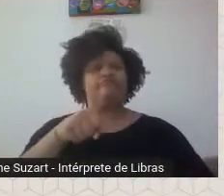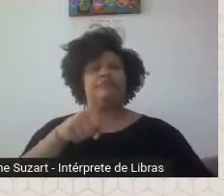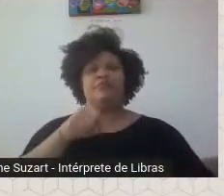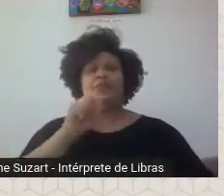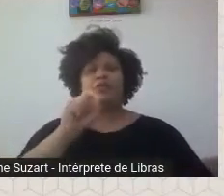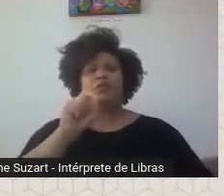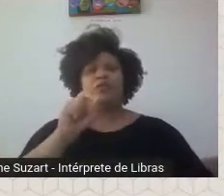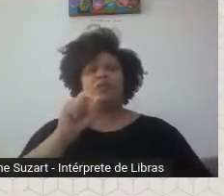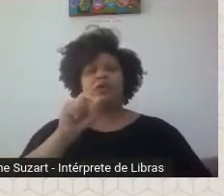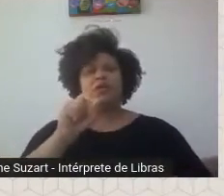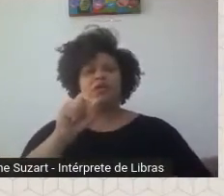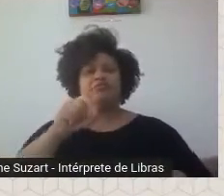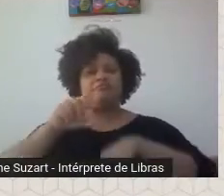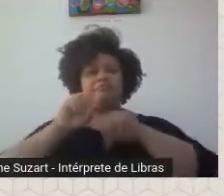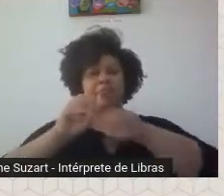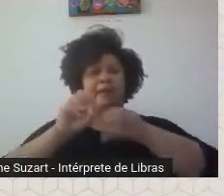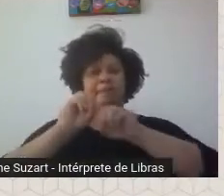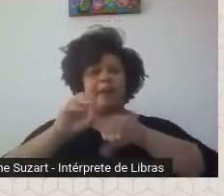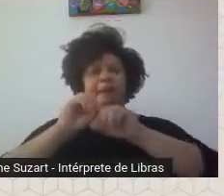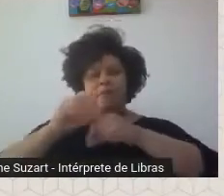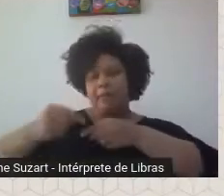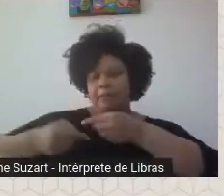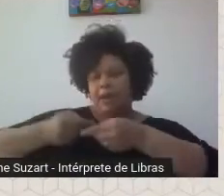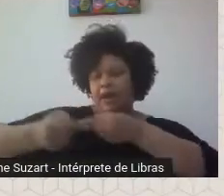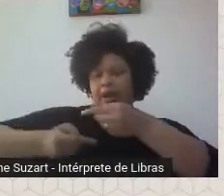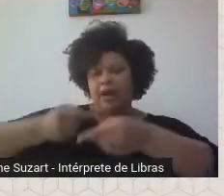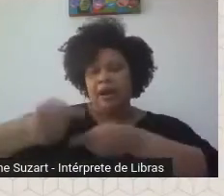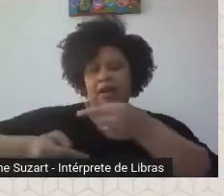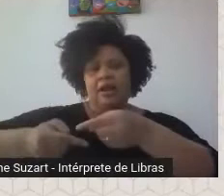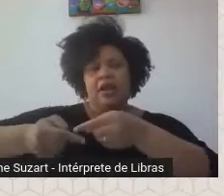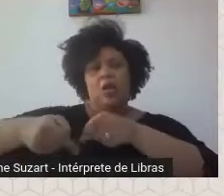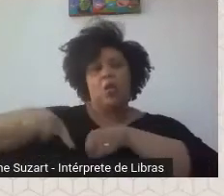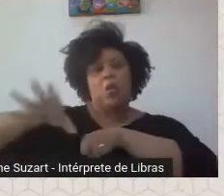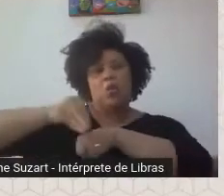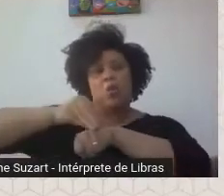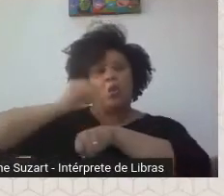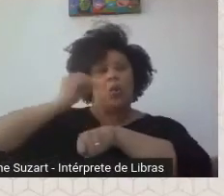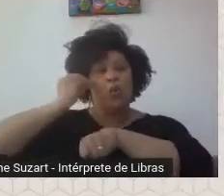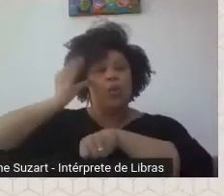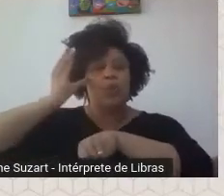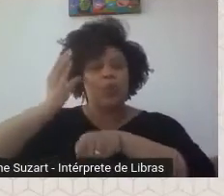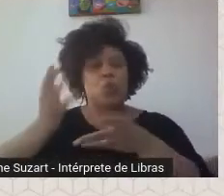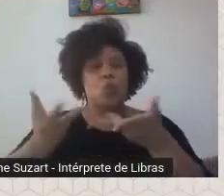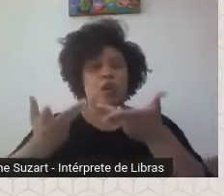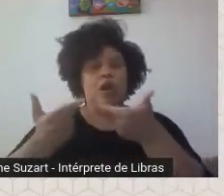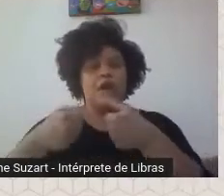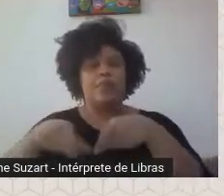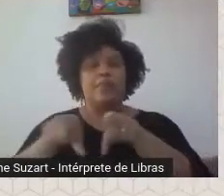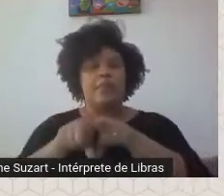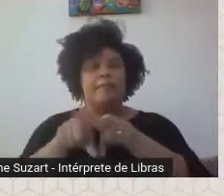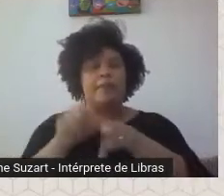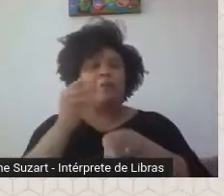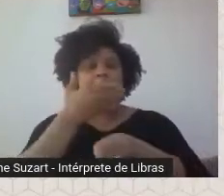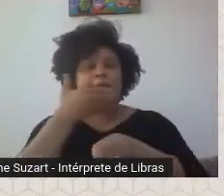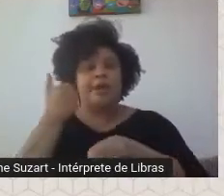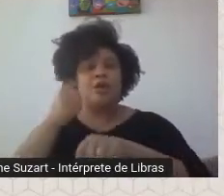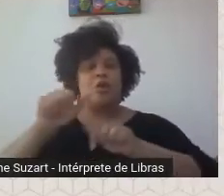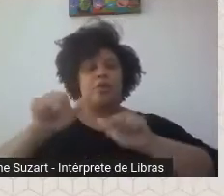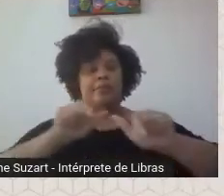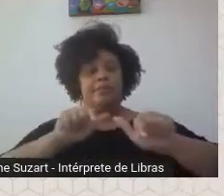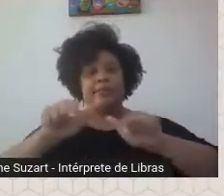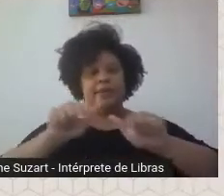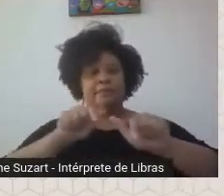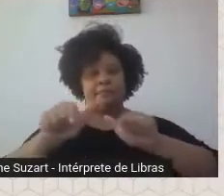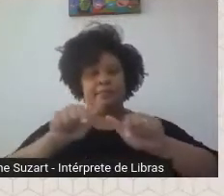pais para filhos, do conhecimento, da formação qualificada, da garantia dos melhores empregos e garantia do poder da elite brasileira. A universidade